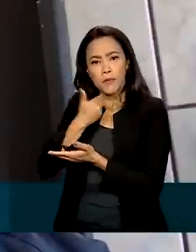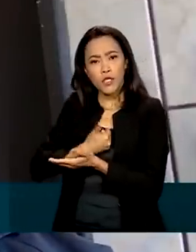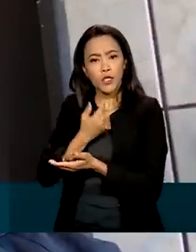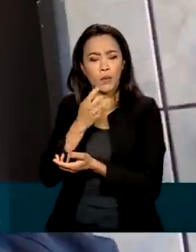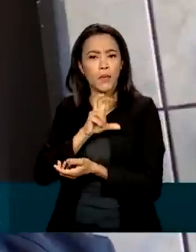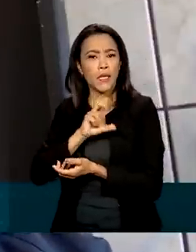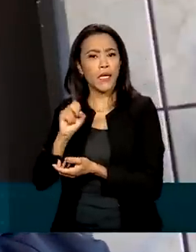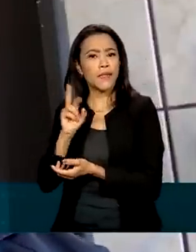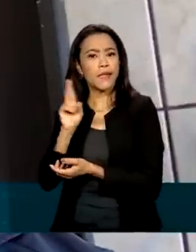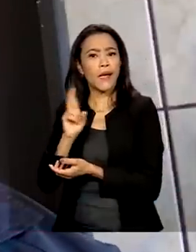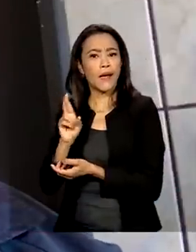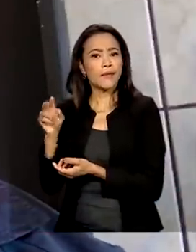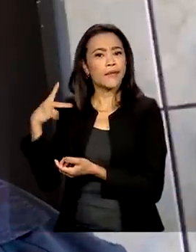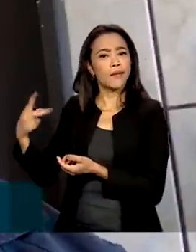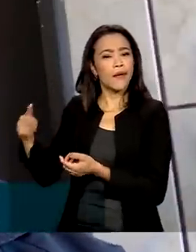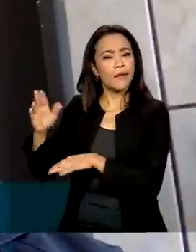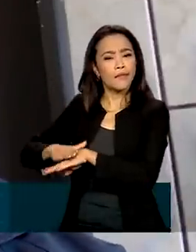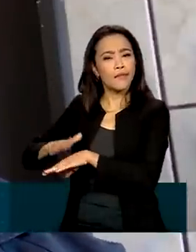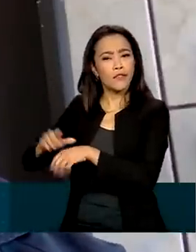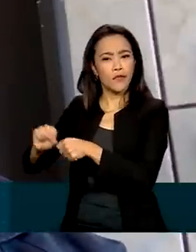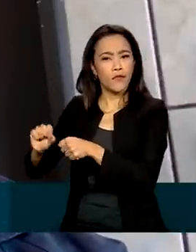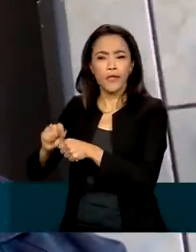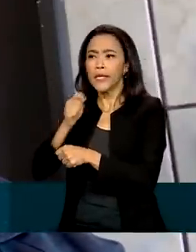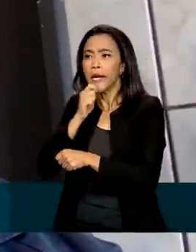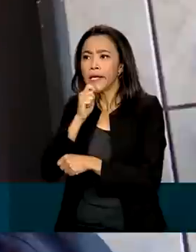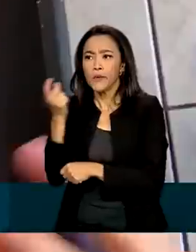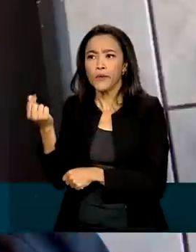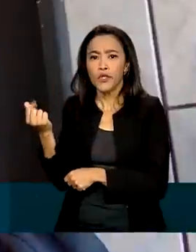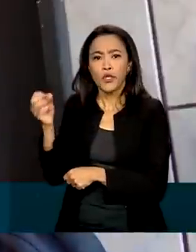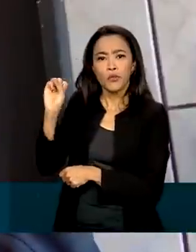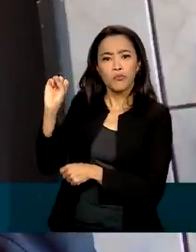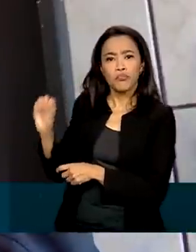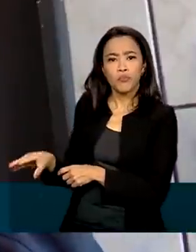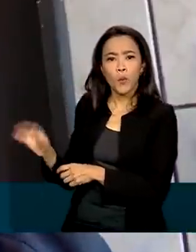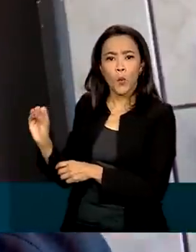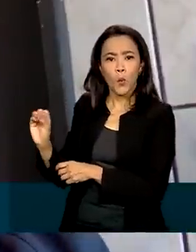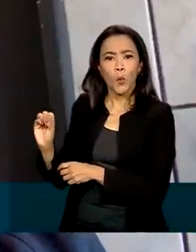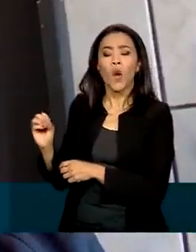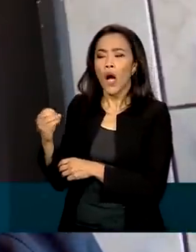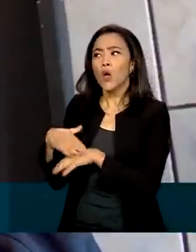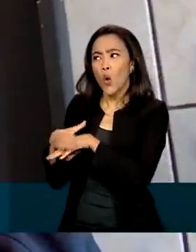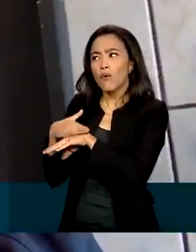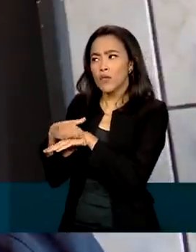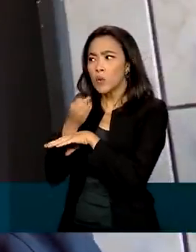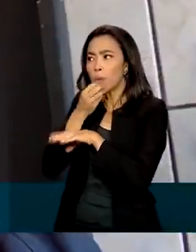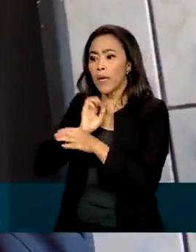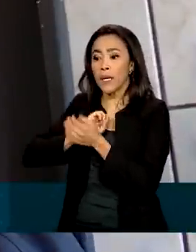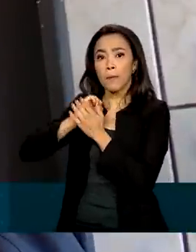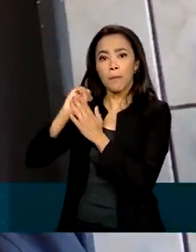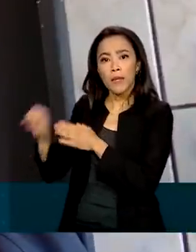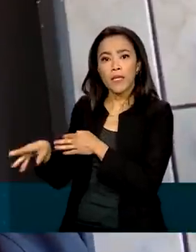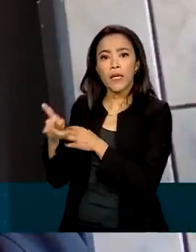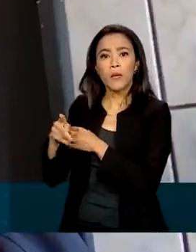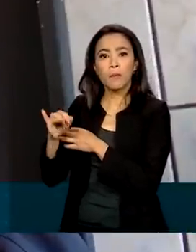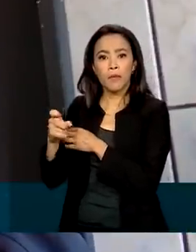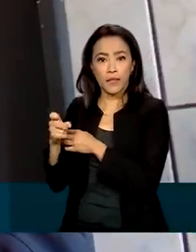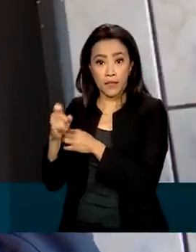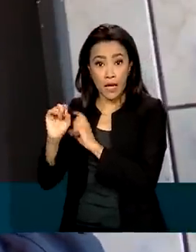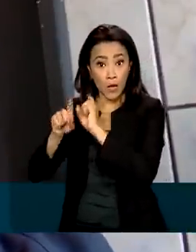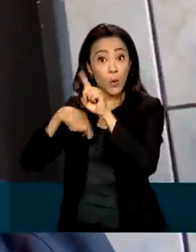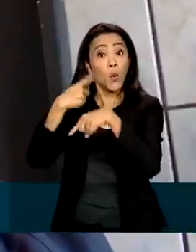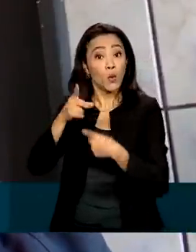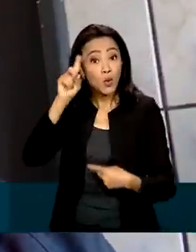ela, que ela tinha feito um depósito no banco e o dinheiro ainda não tinha caído. A gente conversou, mandei o PIX para ela e quando chegou no outro dia,